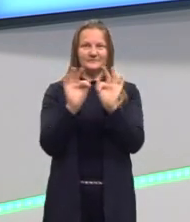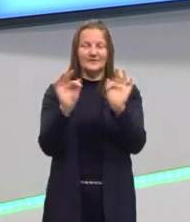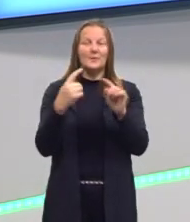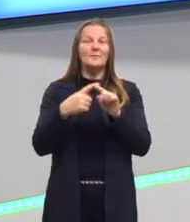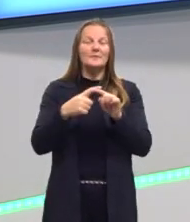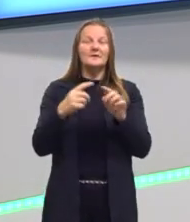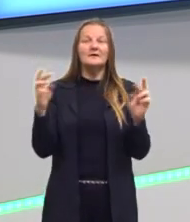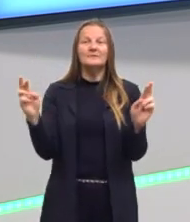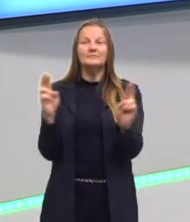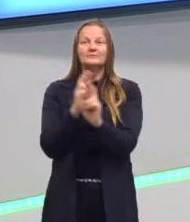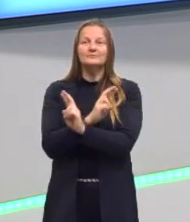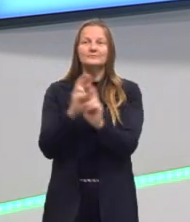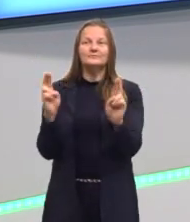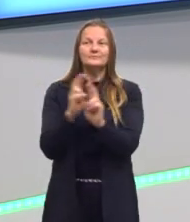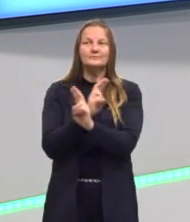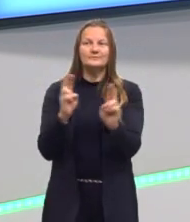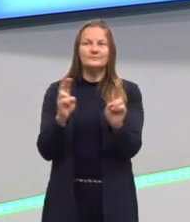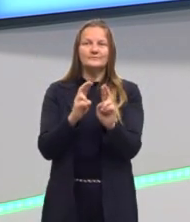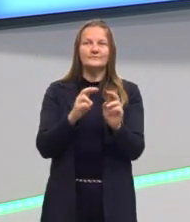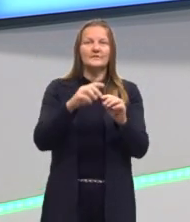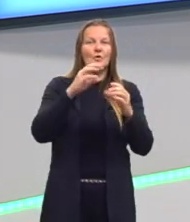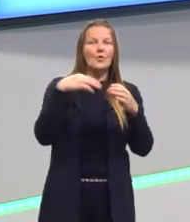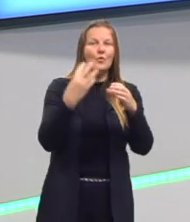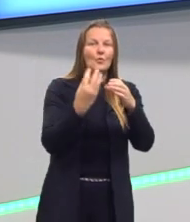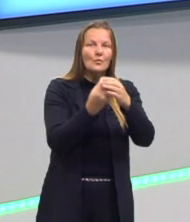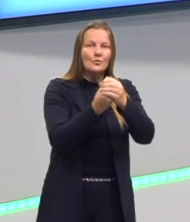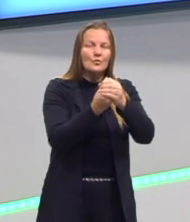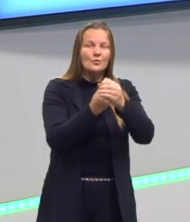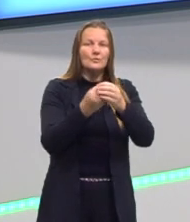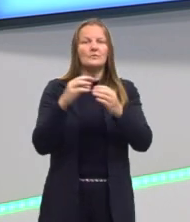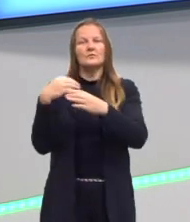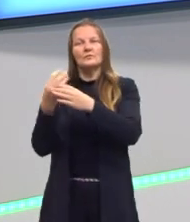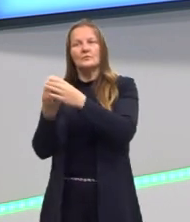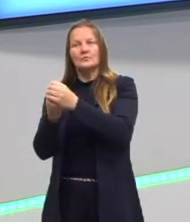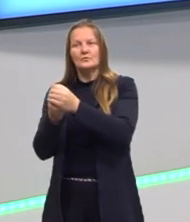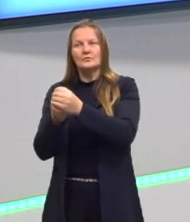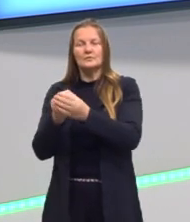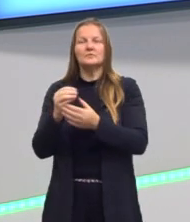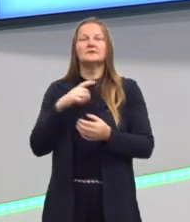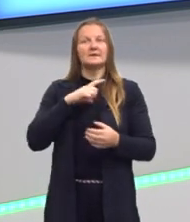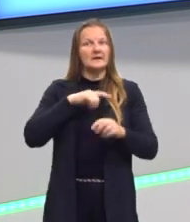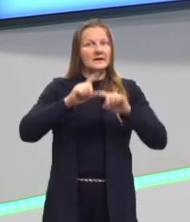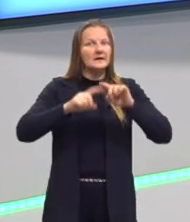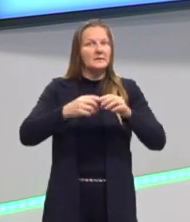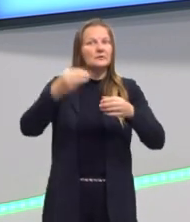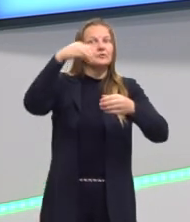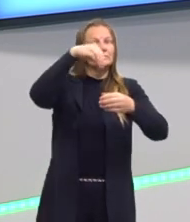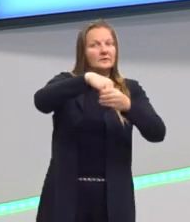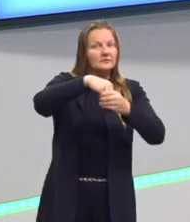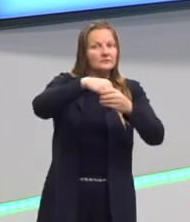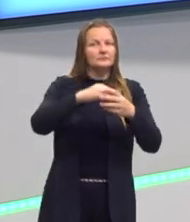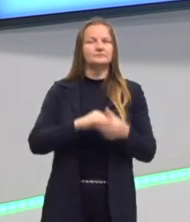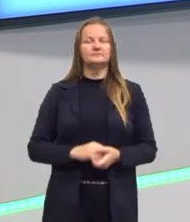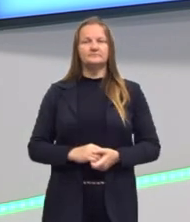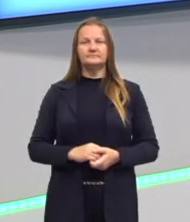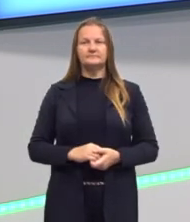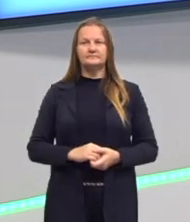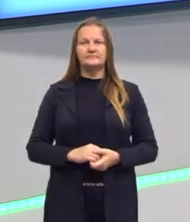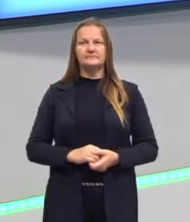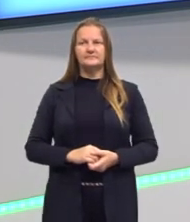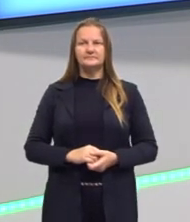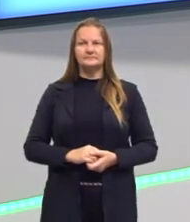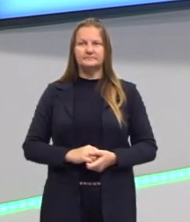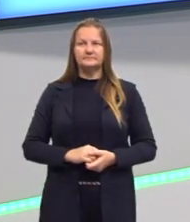relacionar elementos de dois conjuntos que não são vazios, né? Que possuem ali uma quantidade de